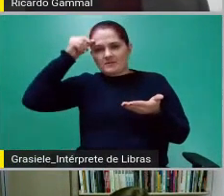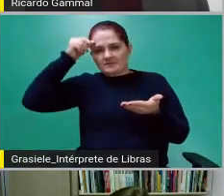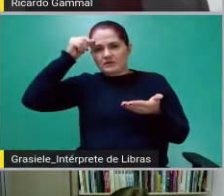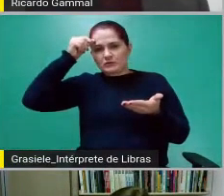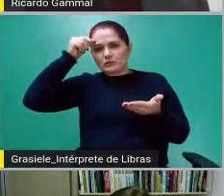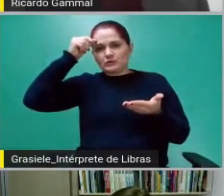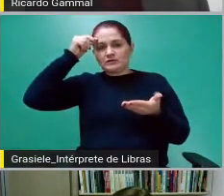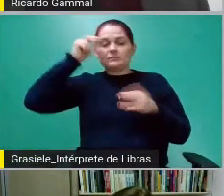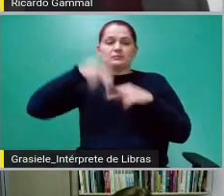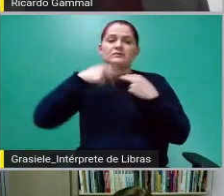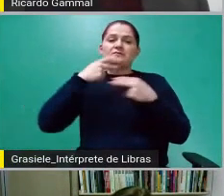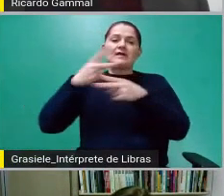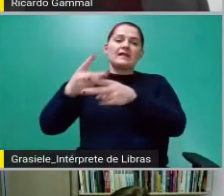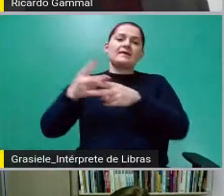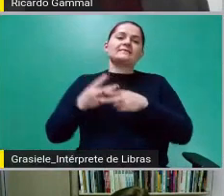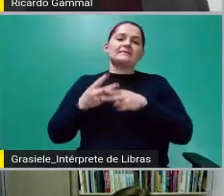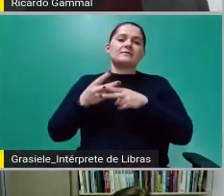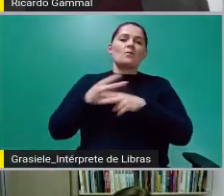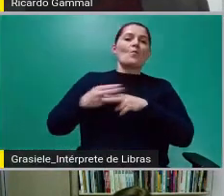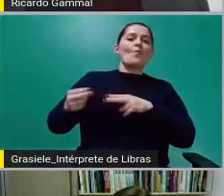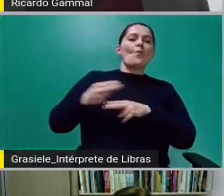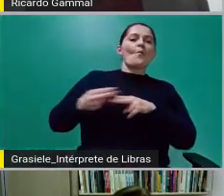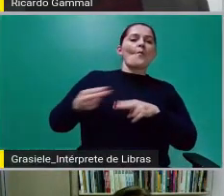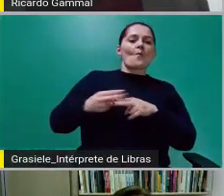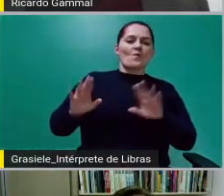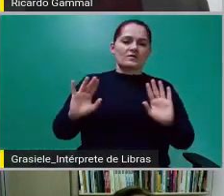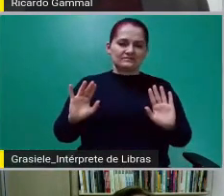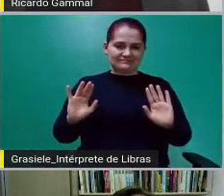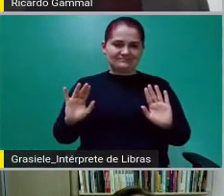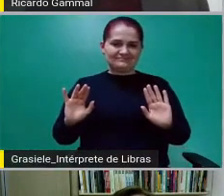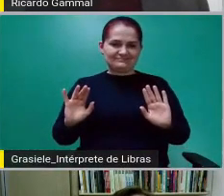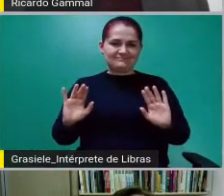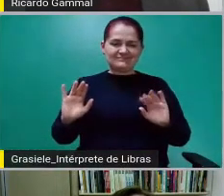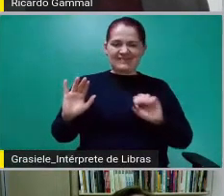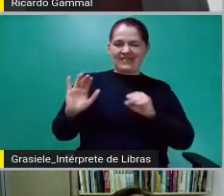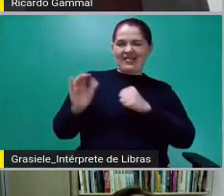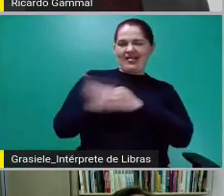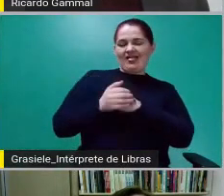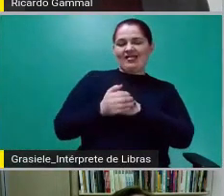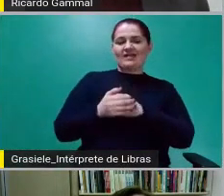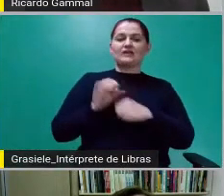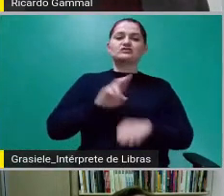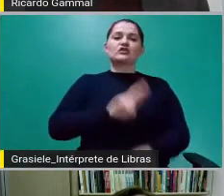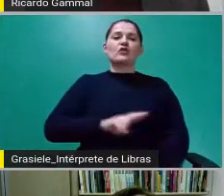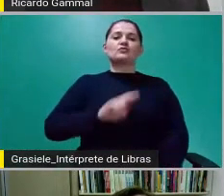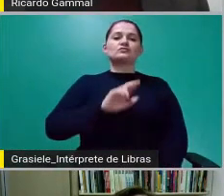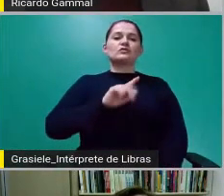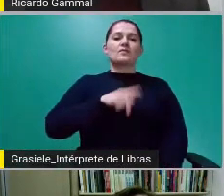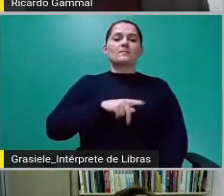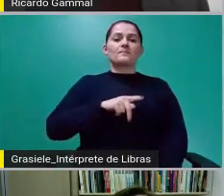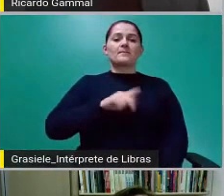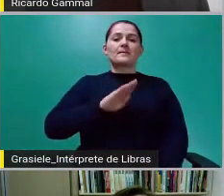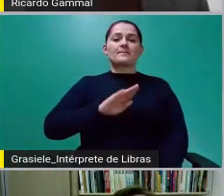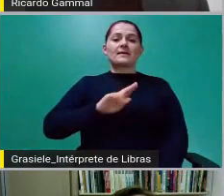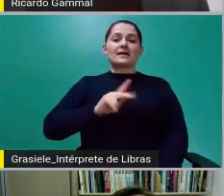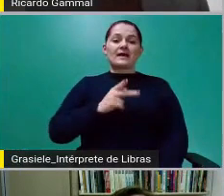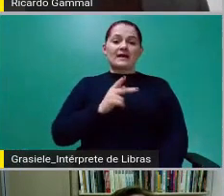operação de crédito disfarçada, que apenas usou a PBH Ativos SA como fachada.